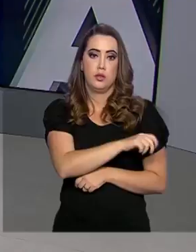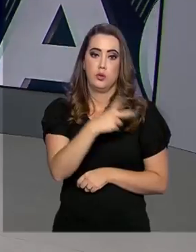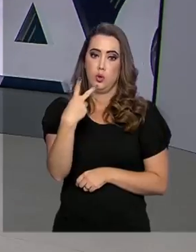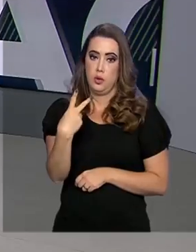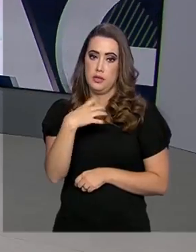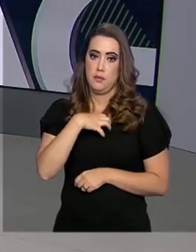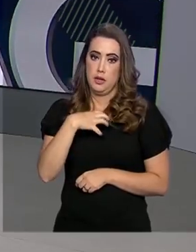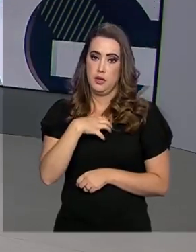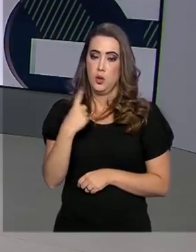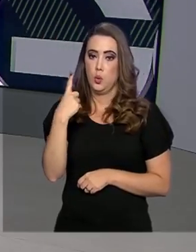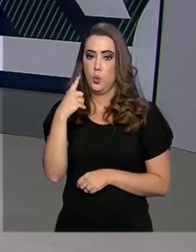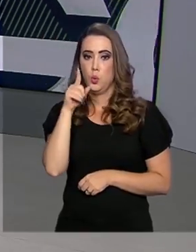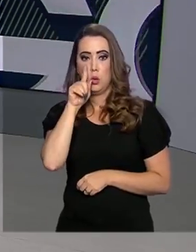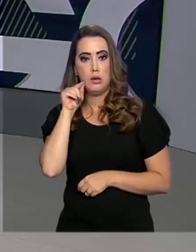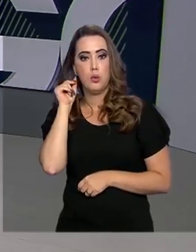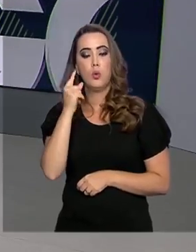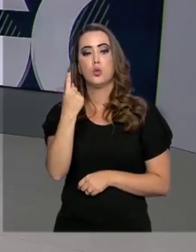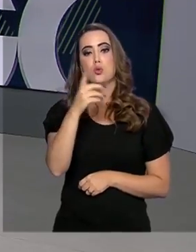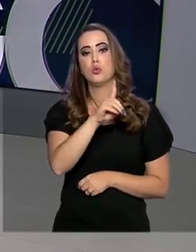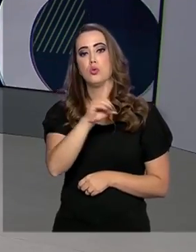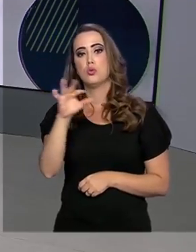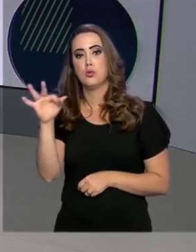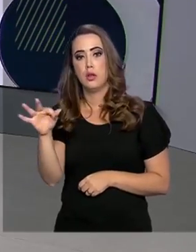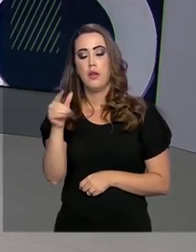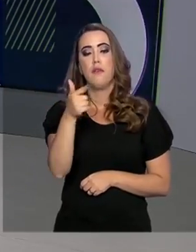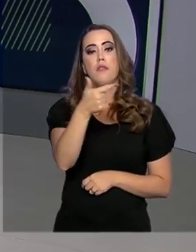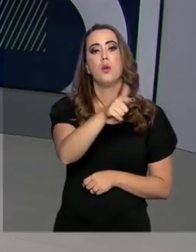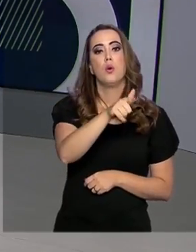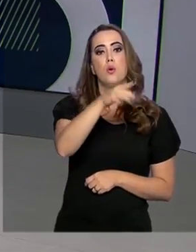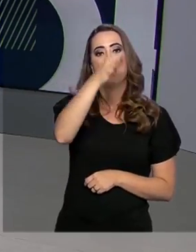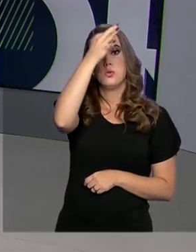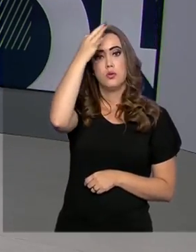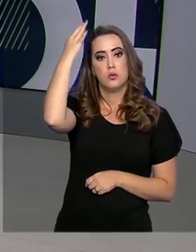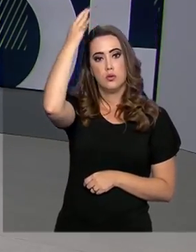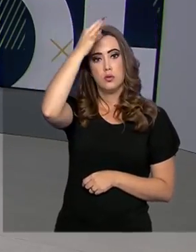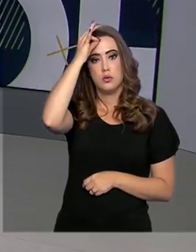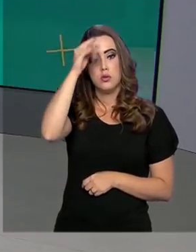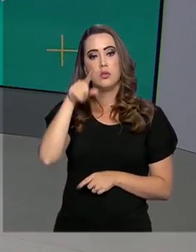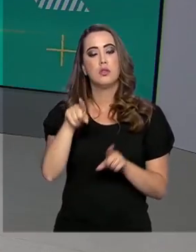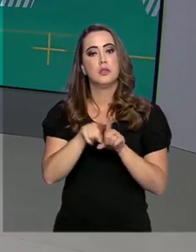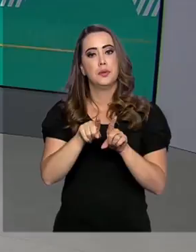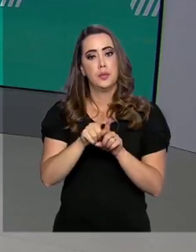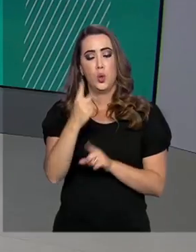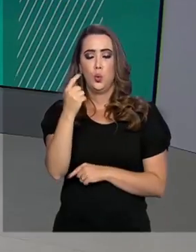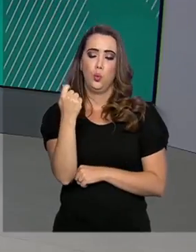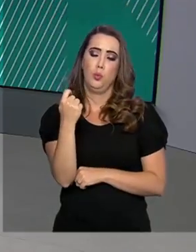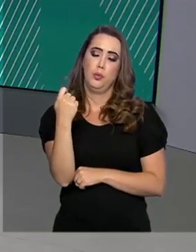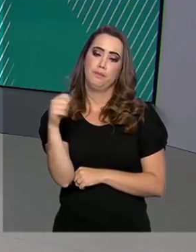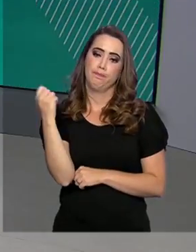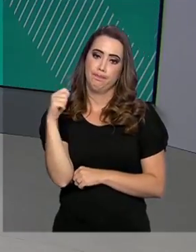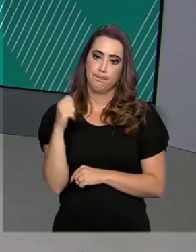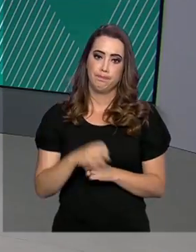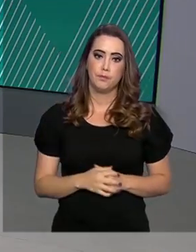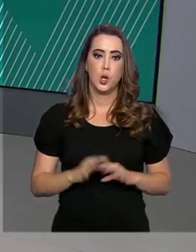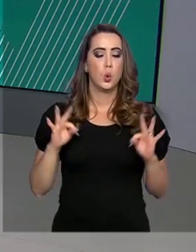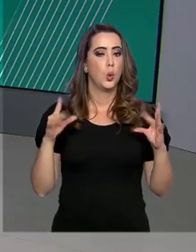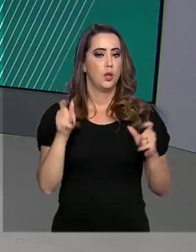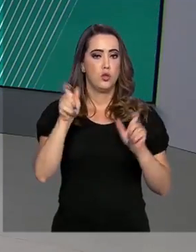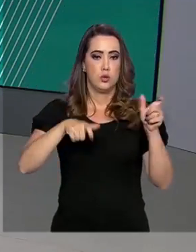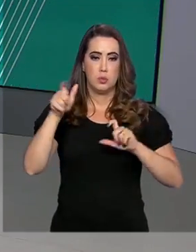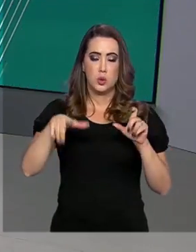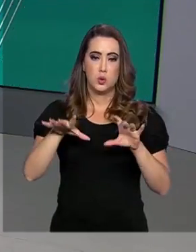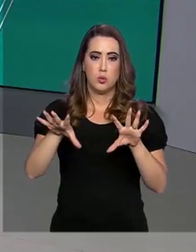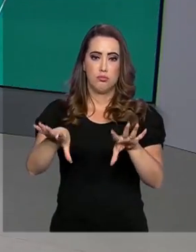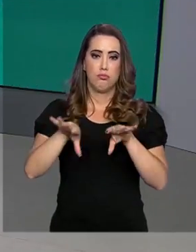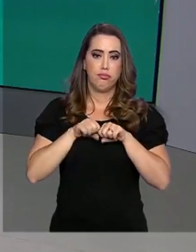Alagoas, 1 no Distrito Federal, 1 no Espírito Santo, 1 em Minas Gerais e agora 1 no Rio Grande do Sul. Do total de pacientes